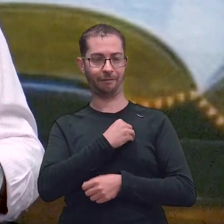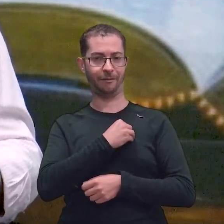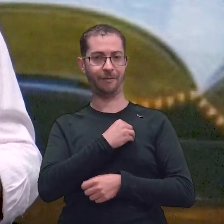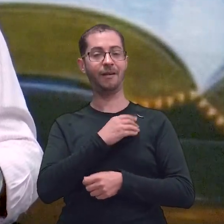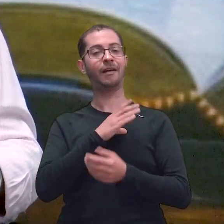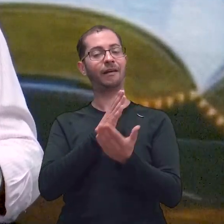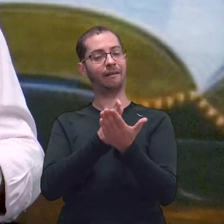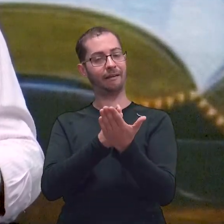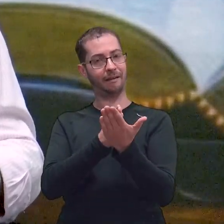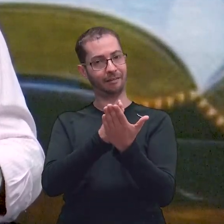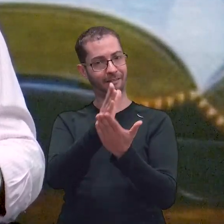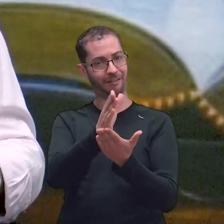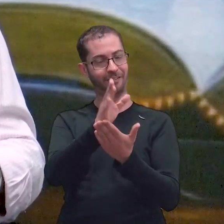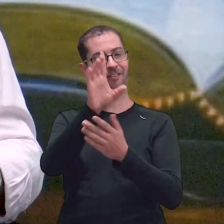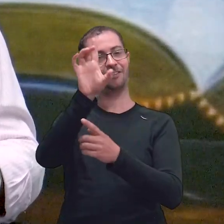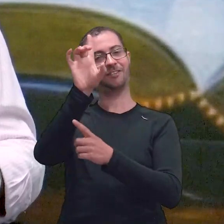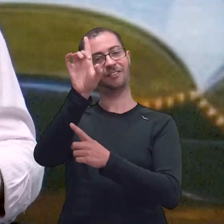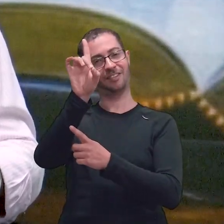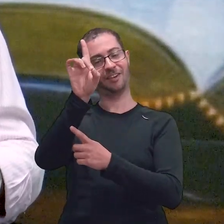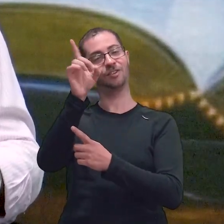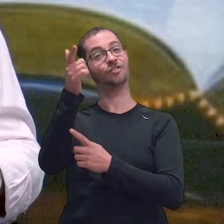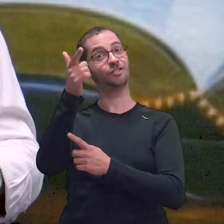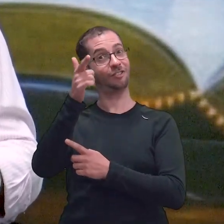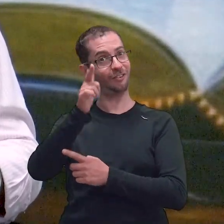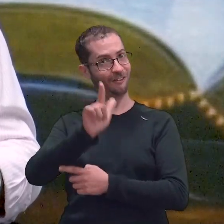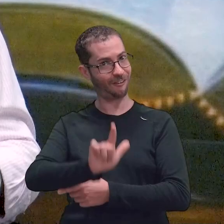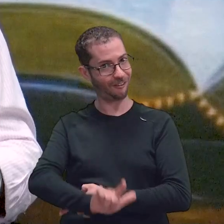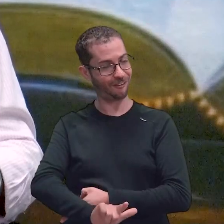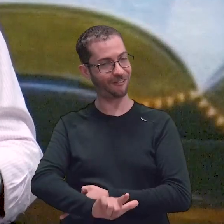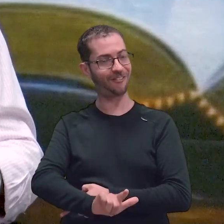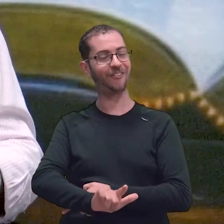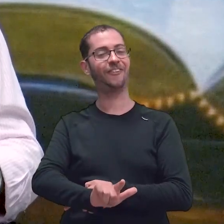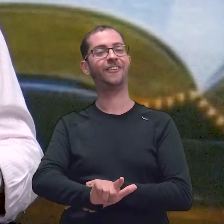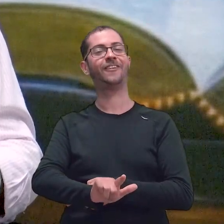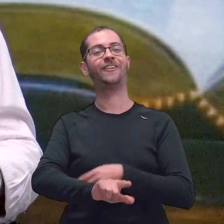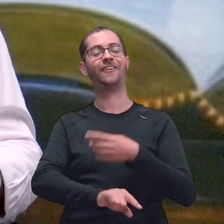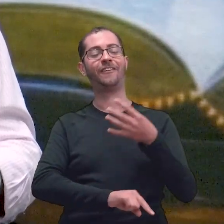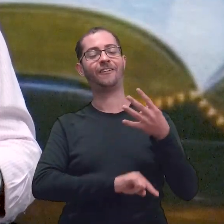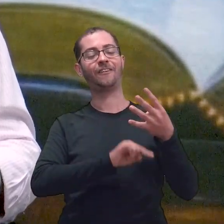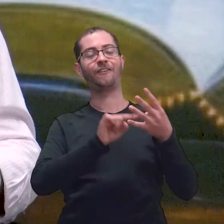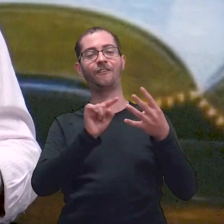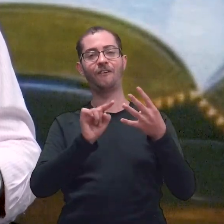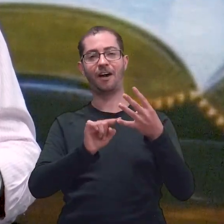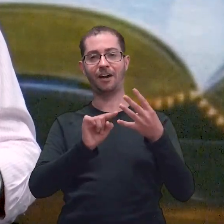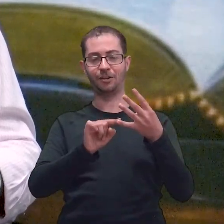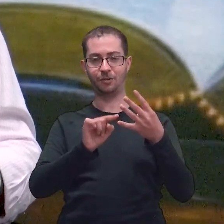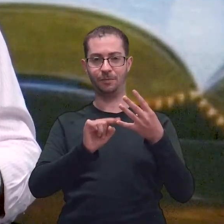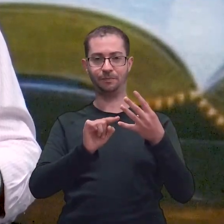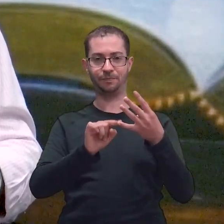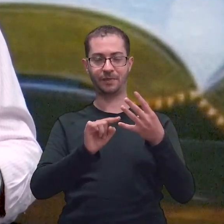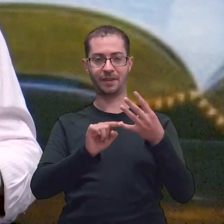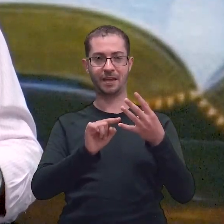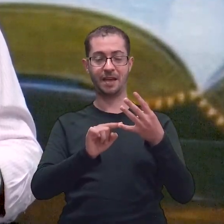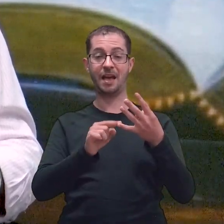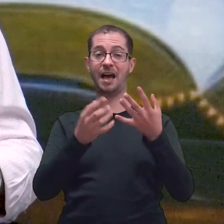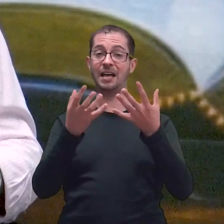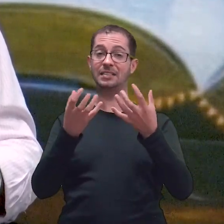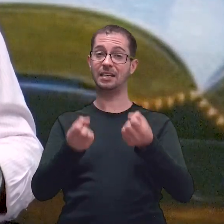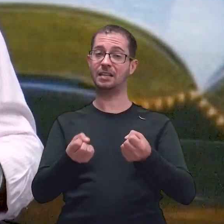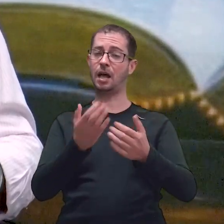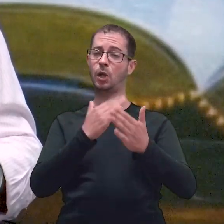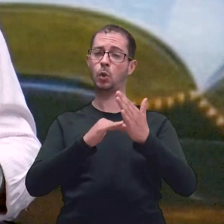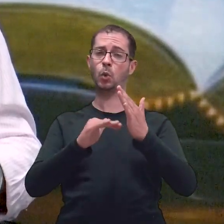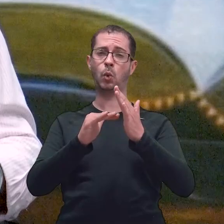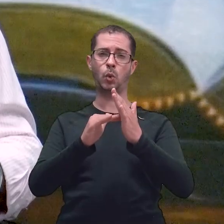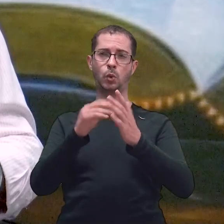caminho. De novo, andar no caminho do Senhor. Segunda, outra, mais uma coisa. Considerar em todos os seus mandamentos.